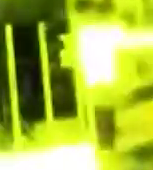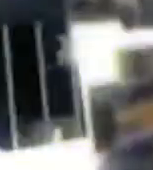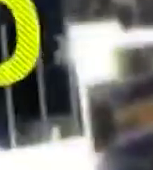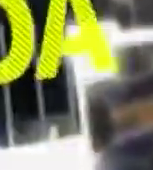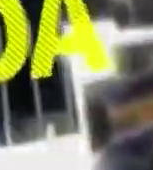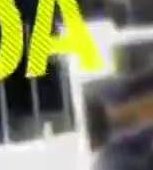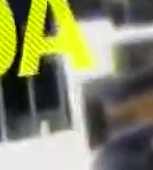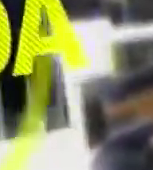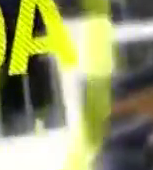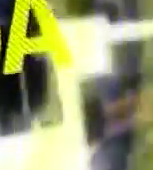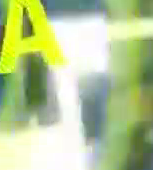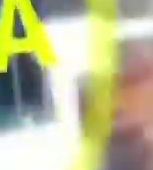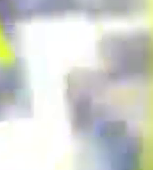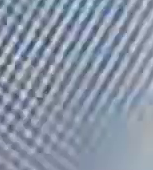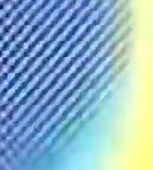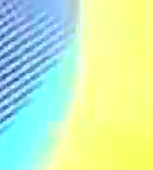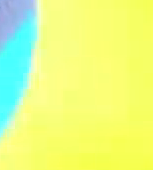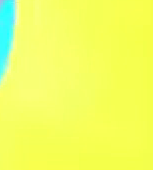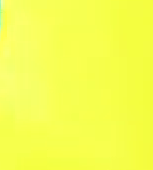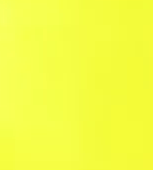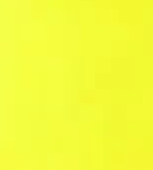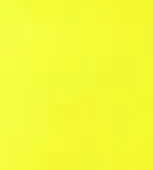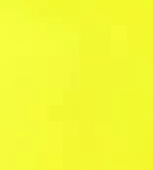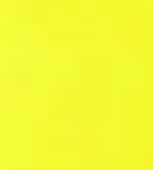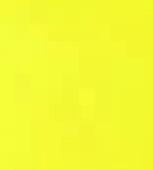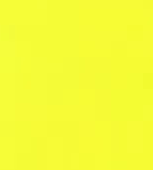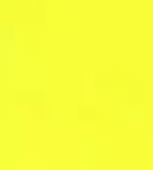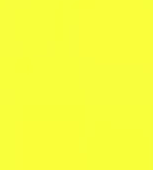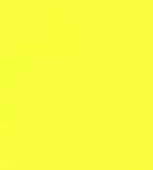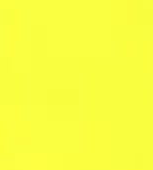no meu estado de São Paulo.